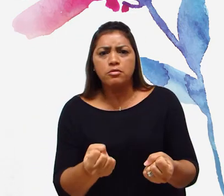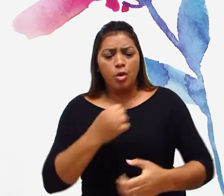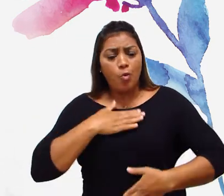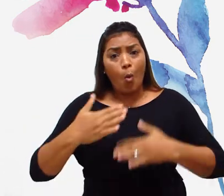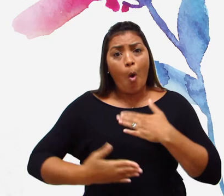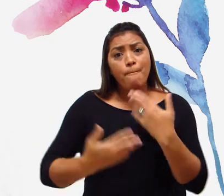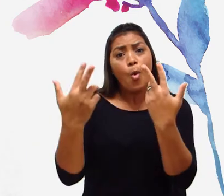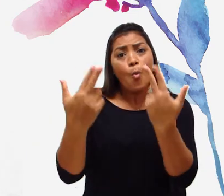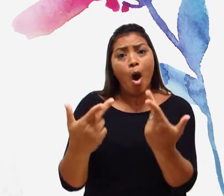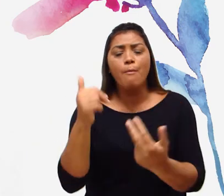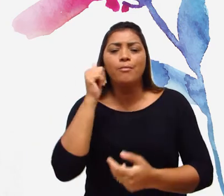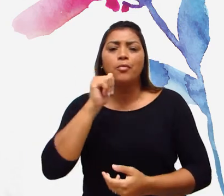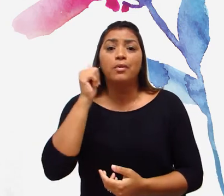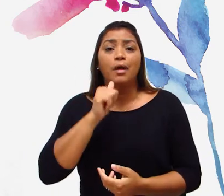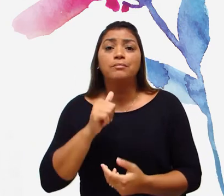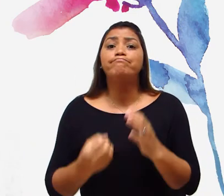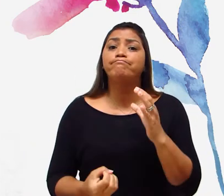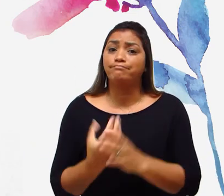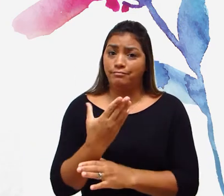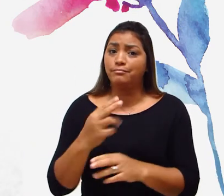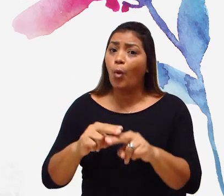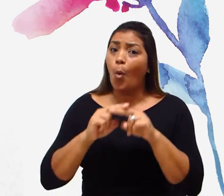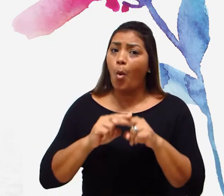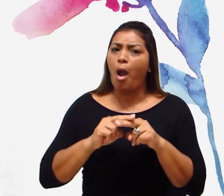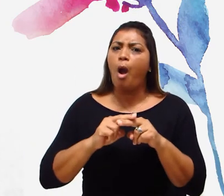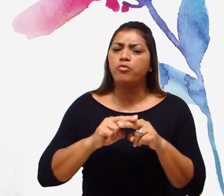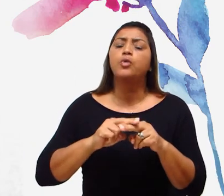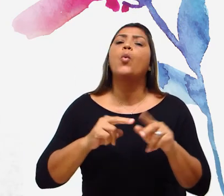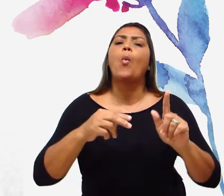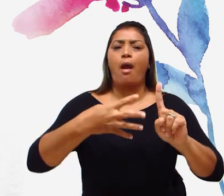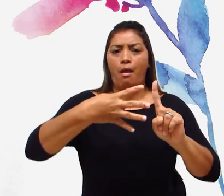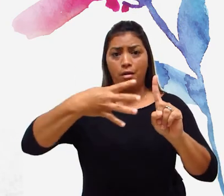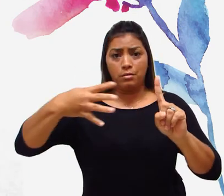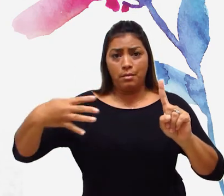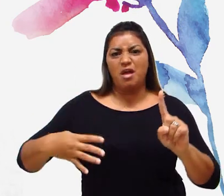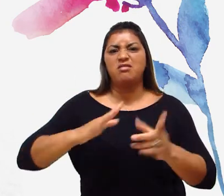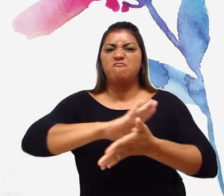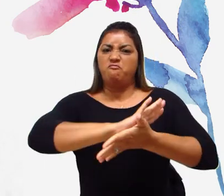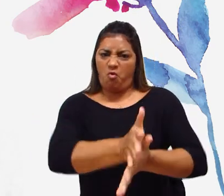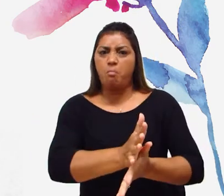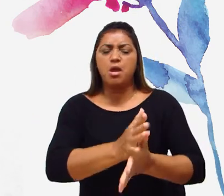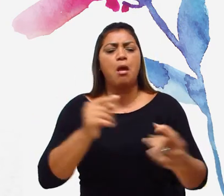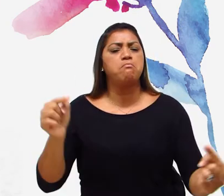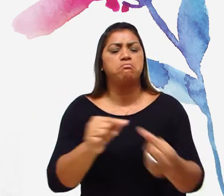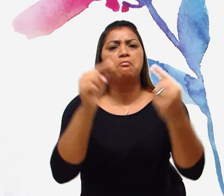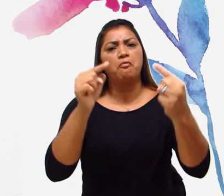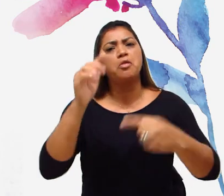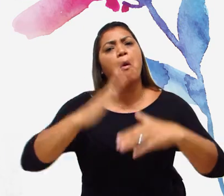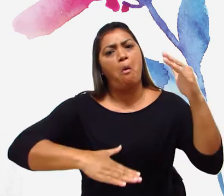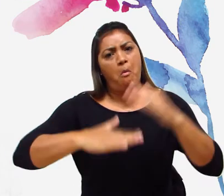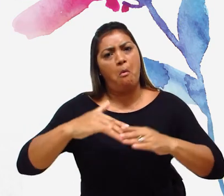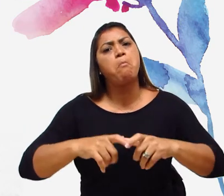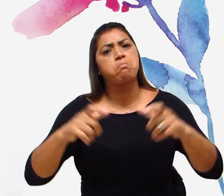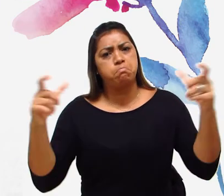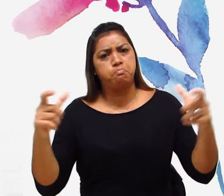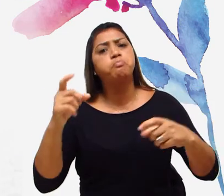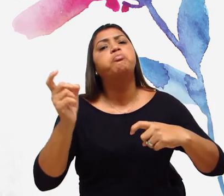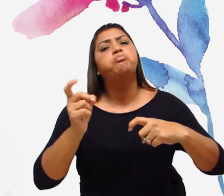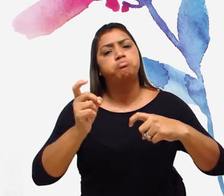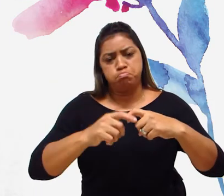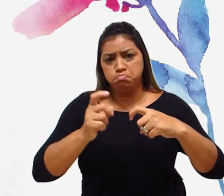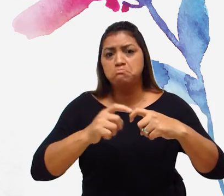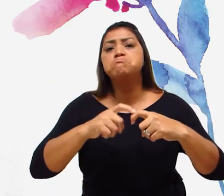estes corpos como corpos femininos. Tudo isso se dá devido à LGBTfobia institucional, que afeta muitos